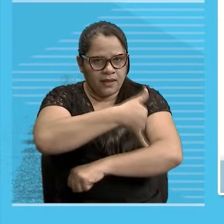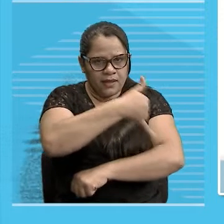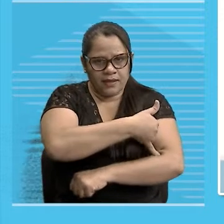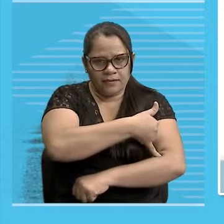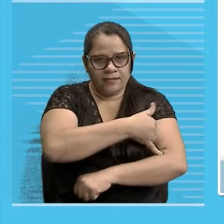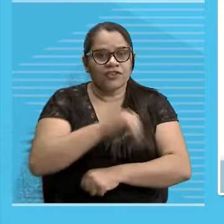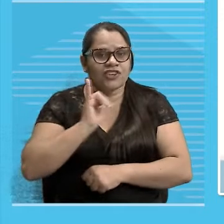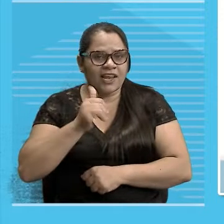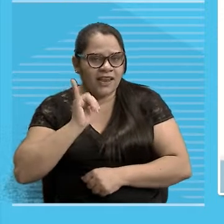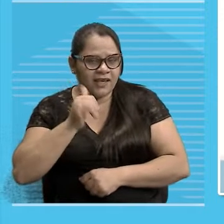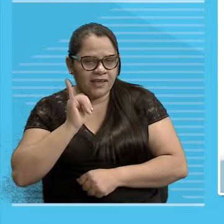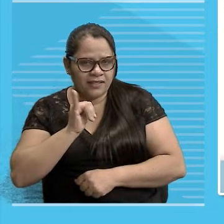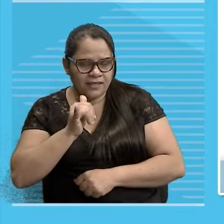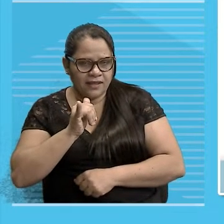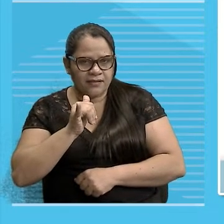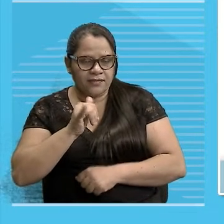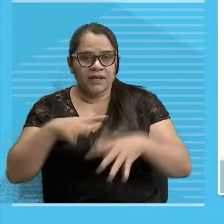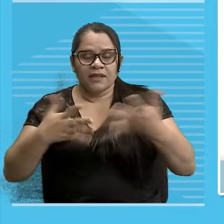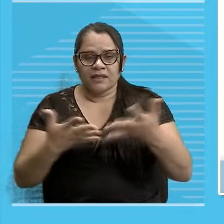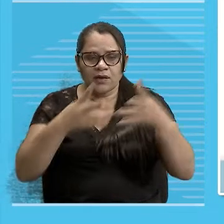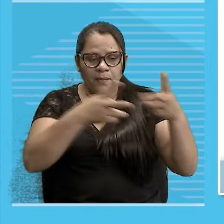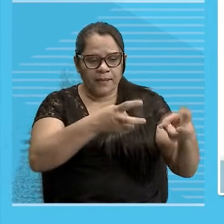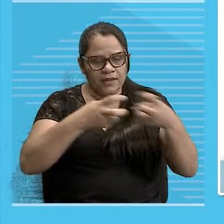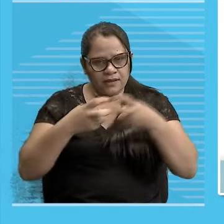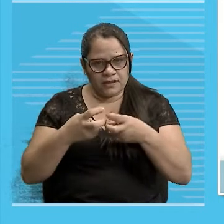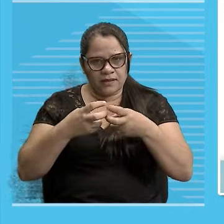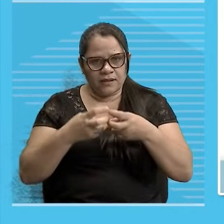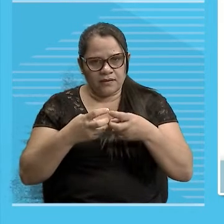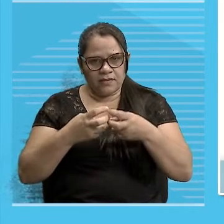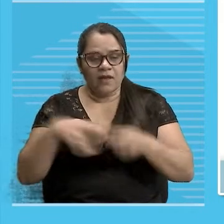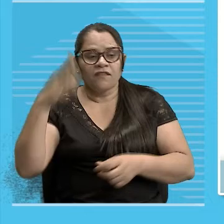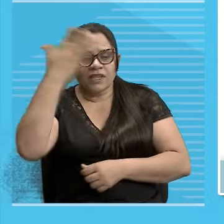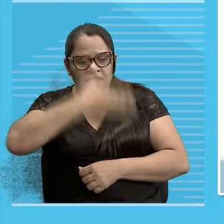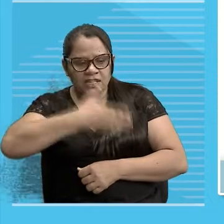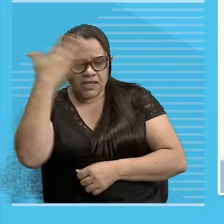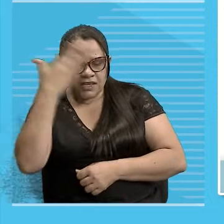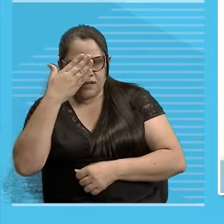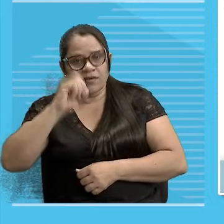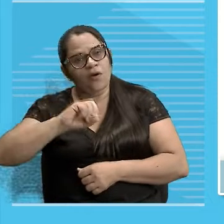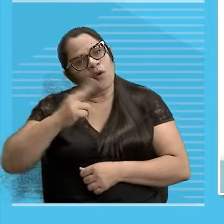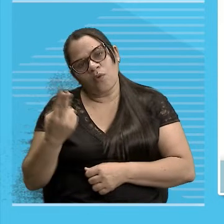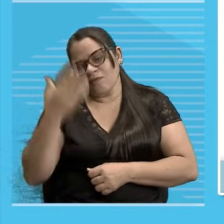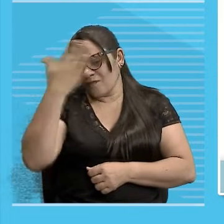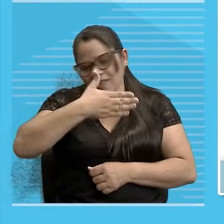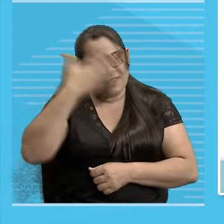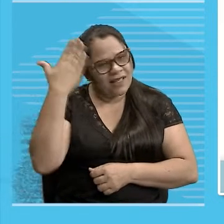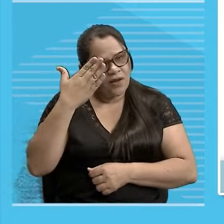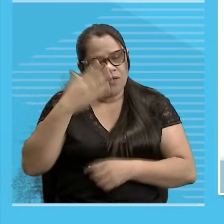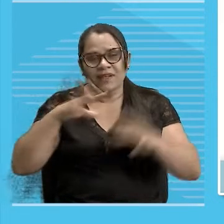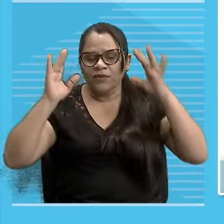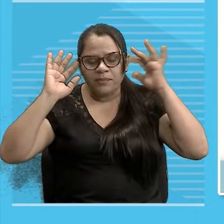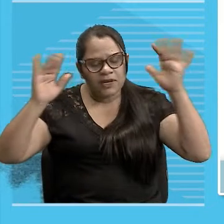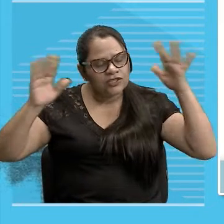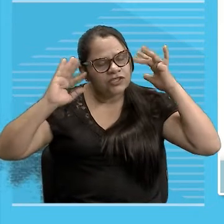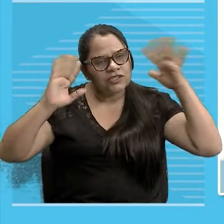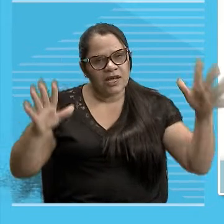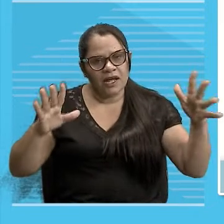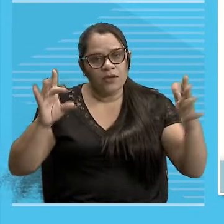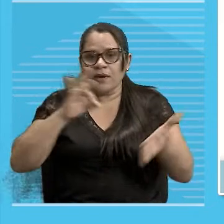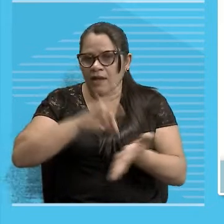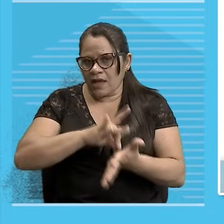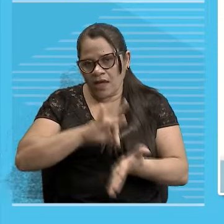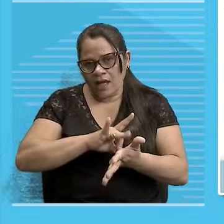estão vendo Que Visível e invisível Concreto e abstrato Real e real Tá aqui